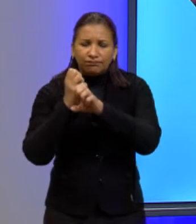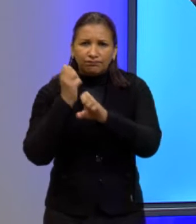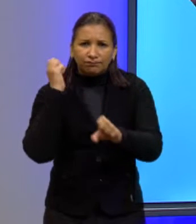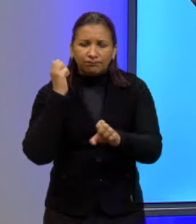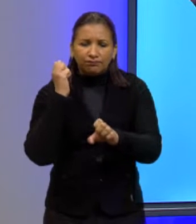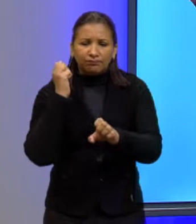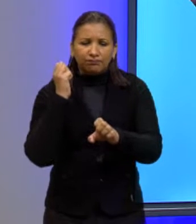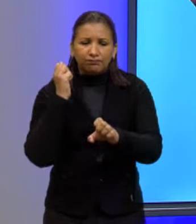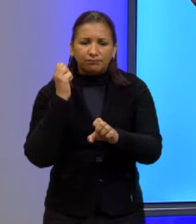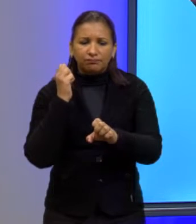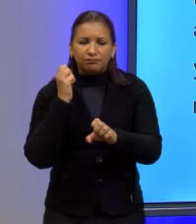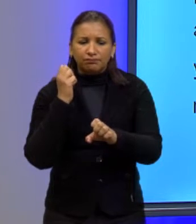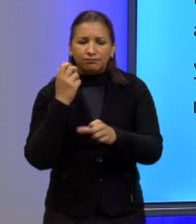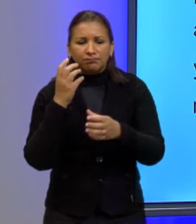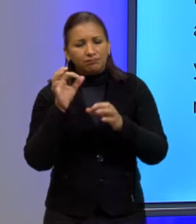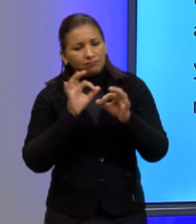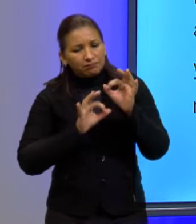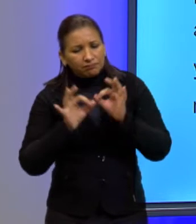parabólico em questão.